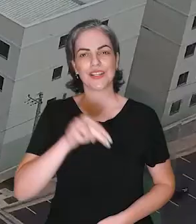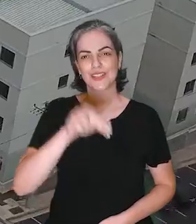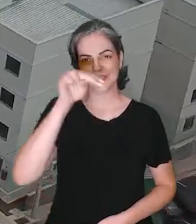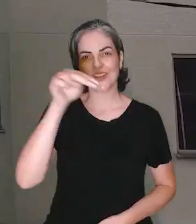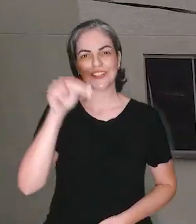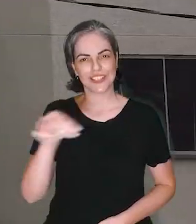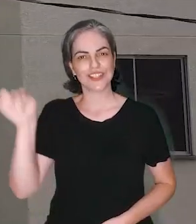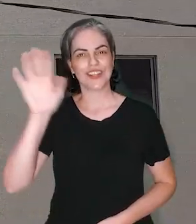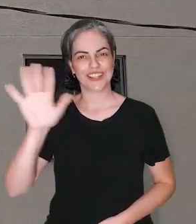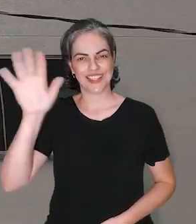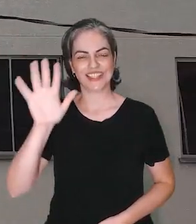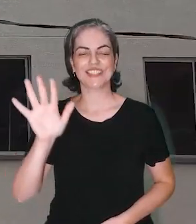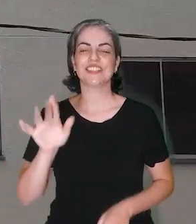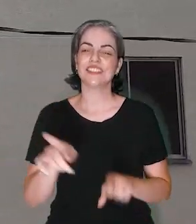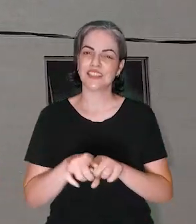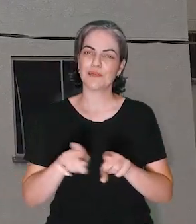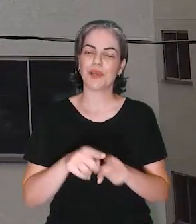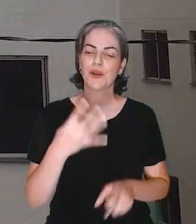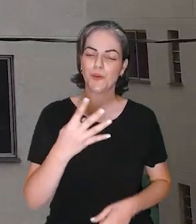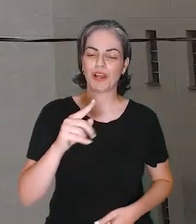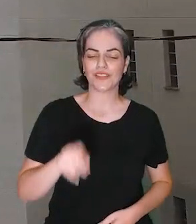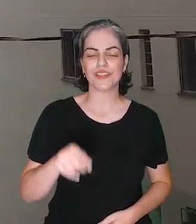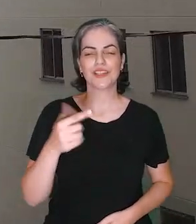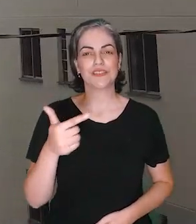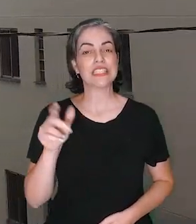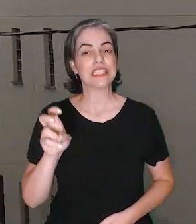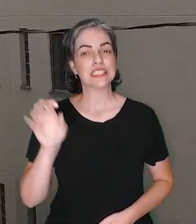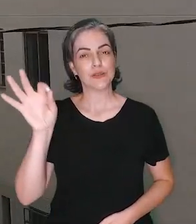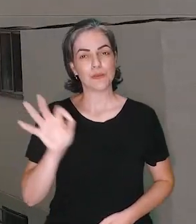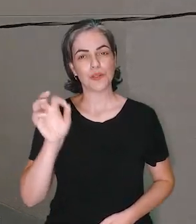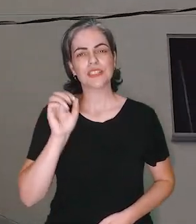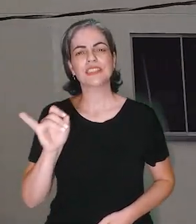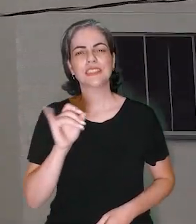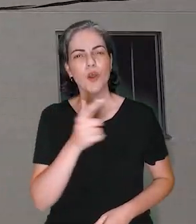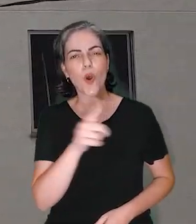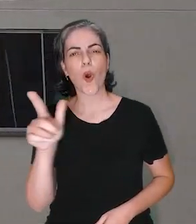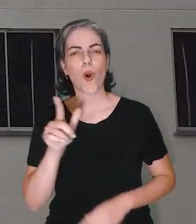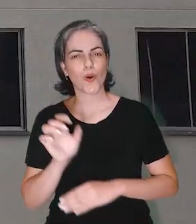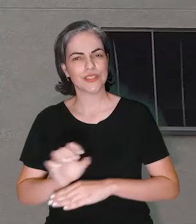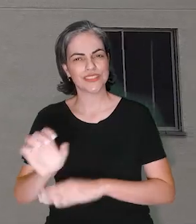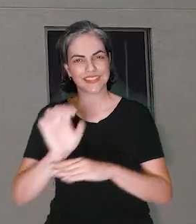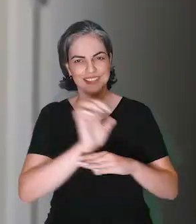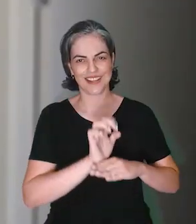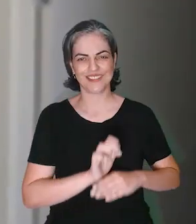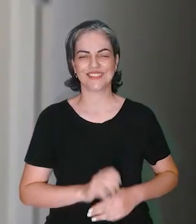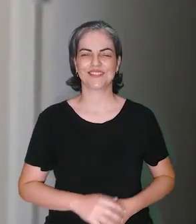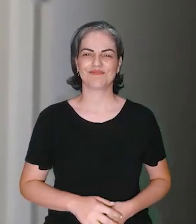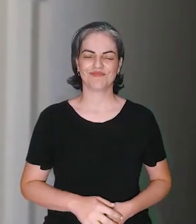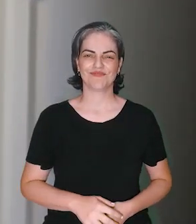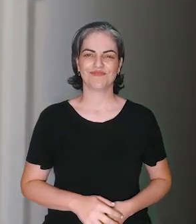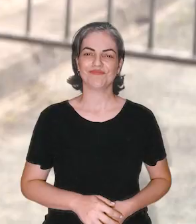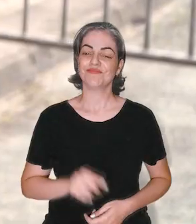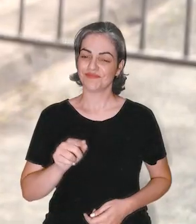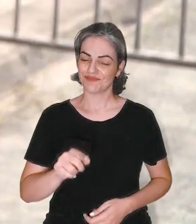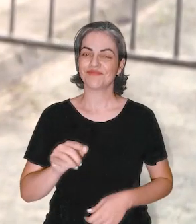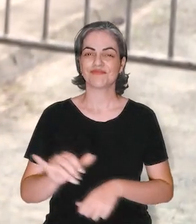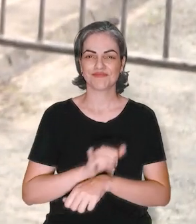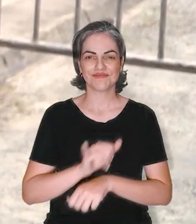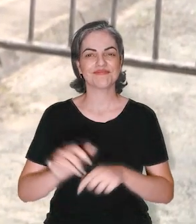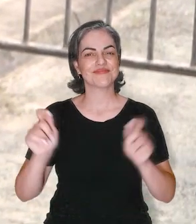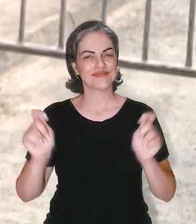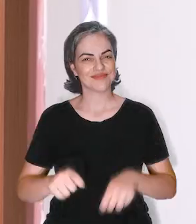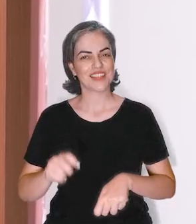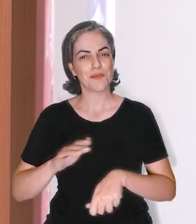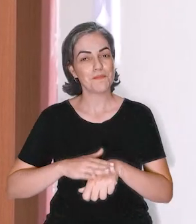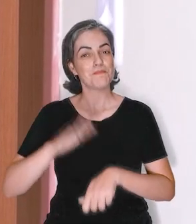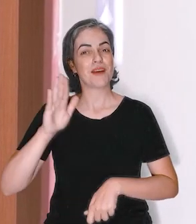no Norte e no Nordeste e 4,5% no restante do país. A medida vai possibilitar que mais